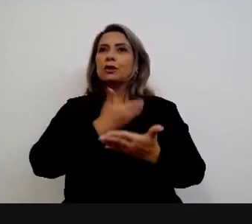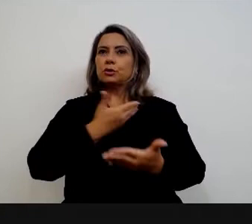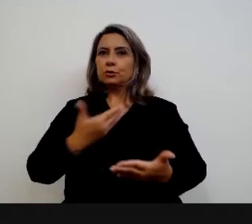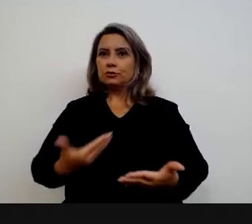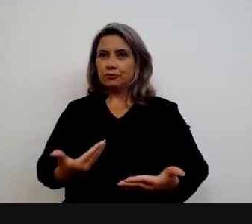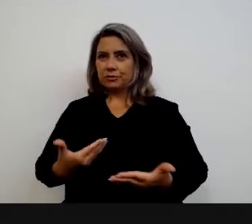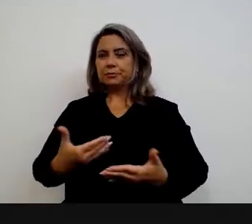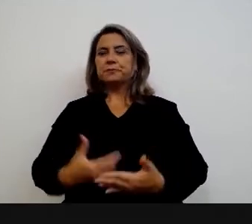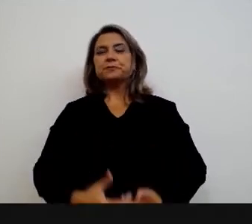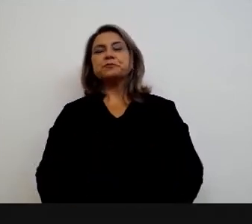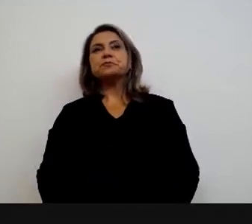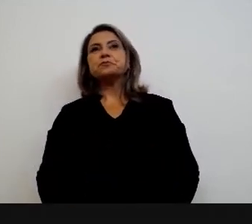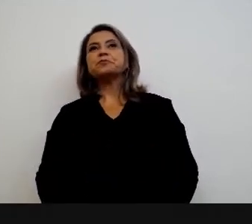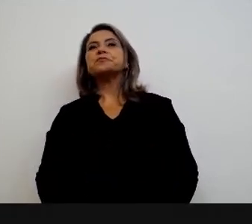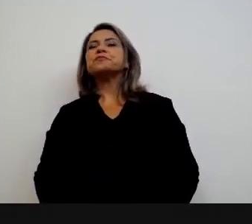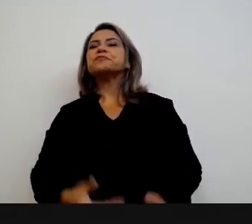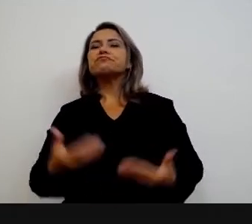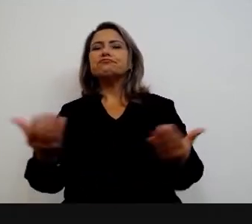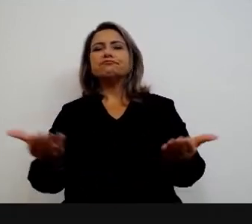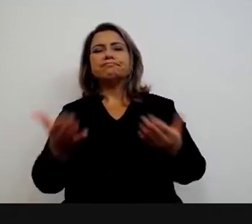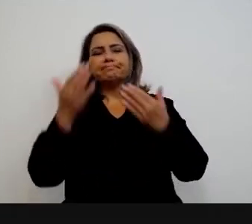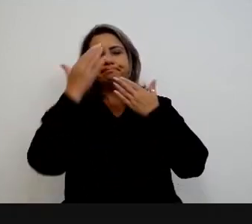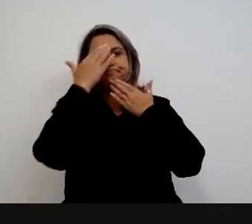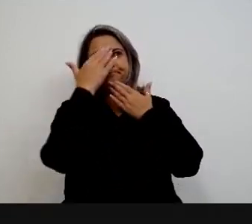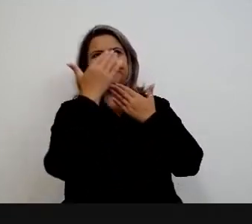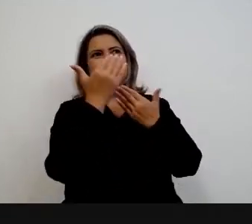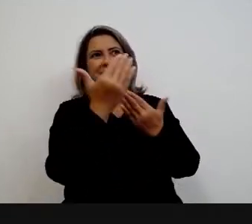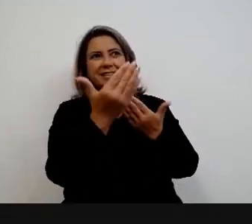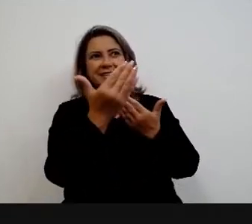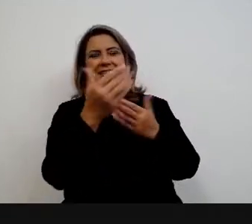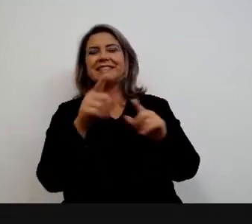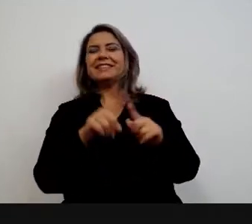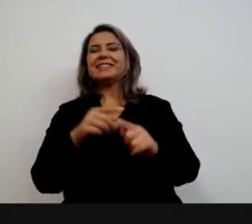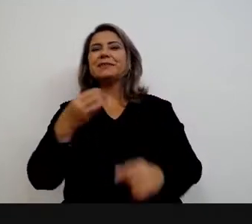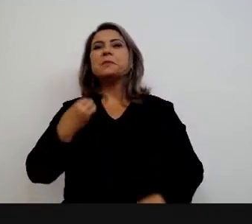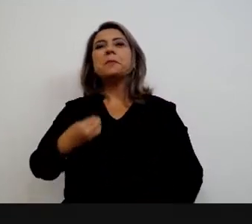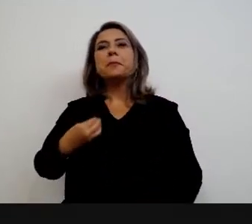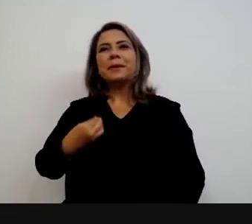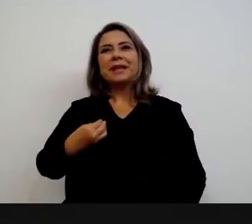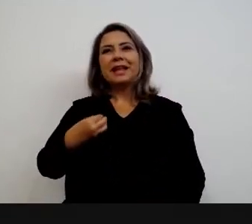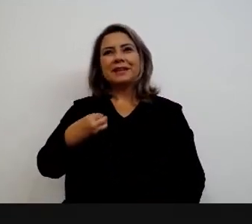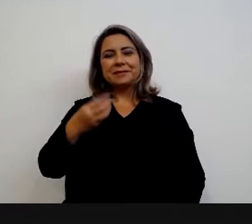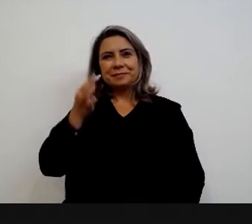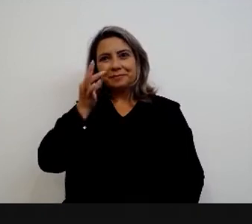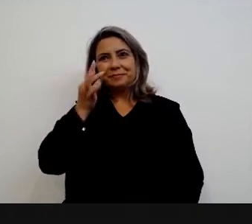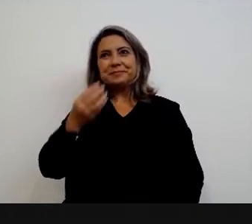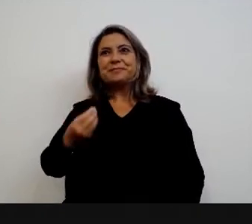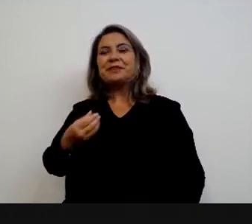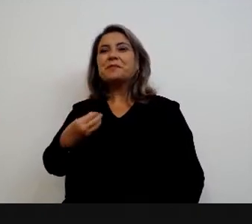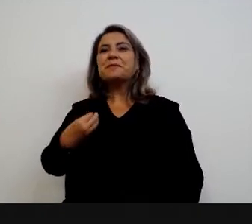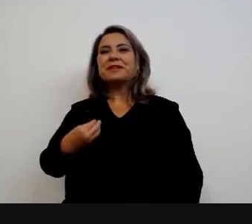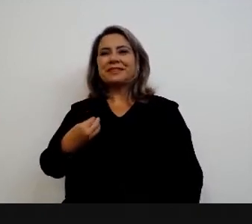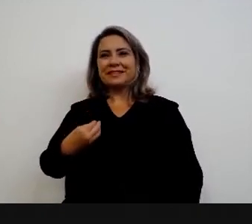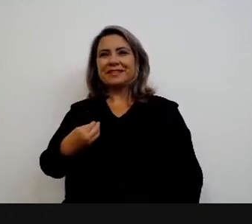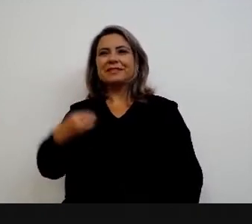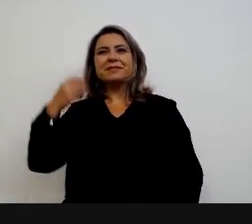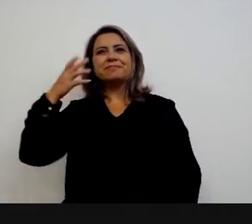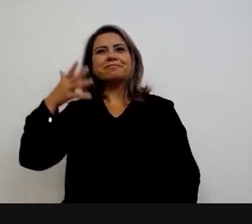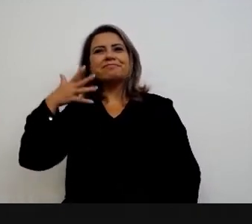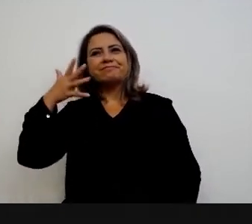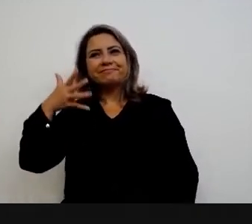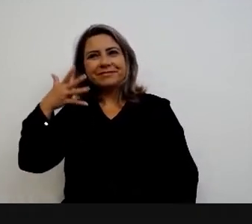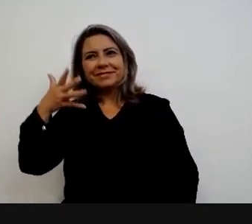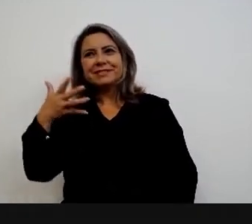pelo que me adiantaram. Então, eu queria agradecer desde já ao Diogo Costa por nos brindar